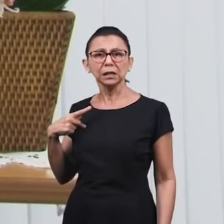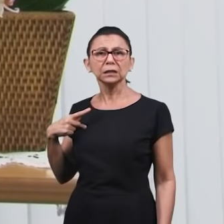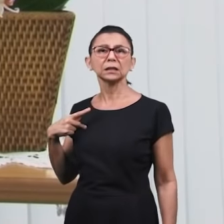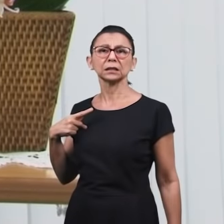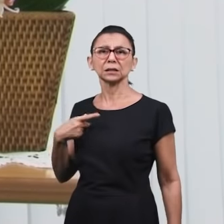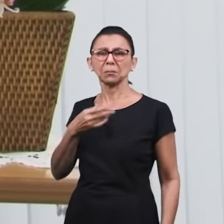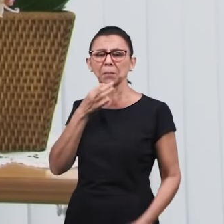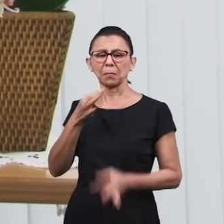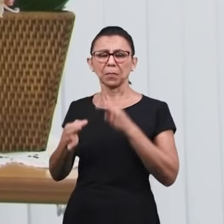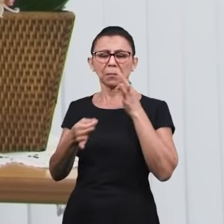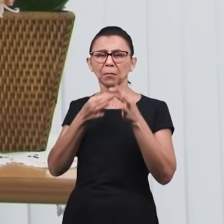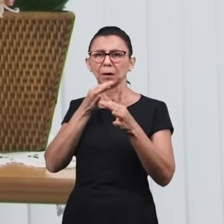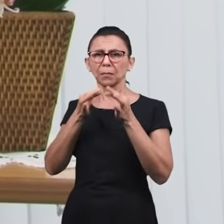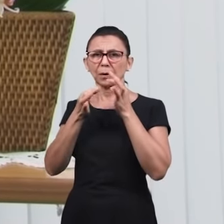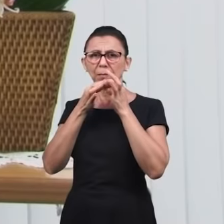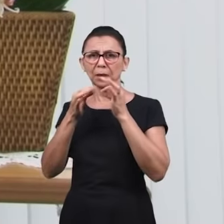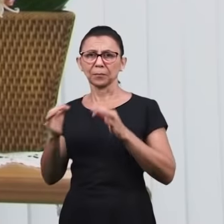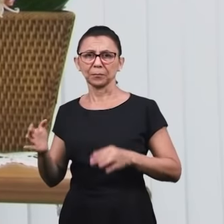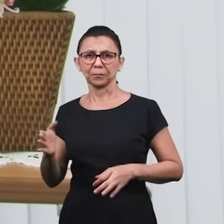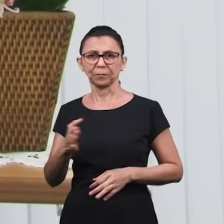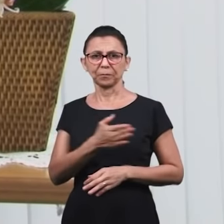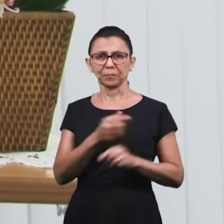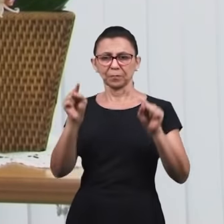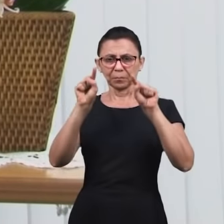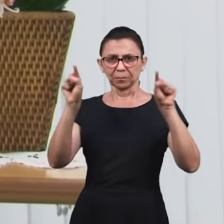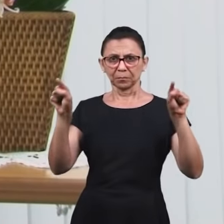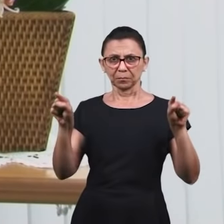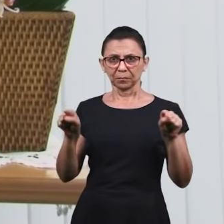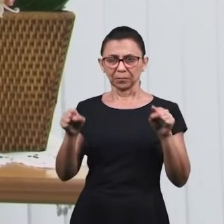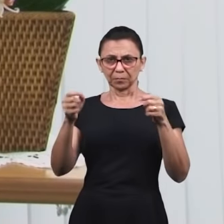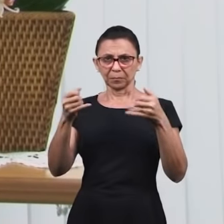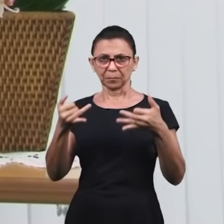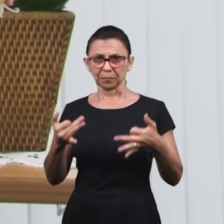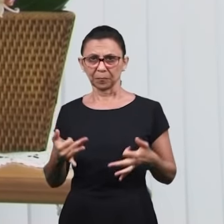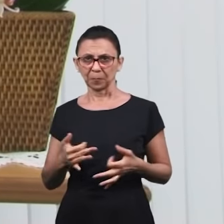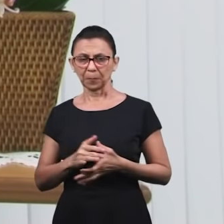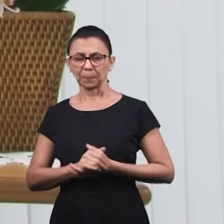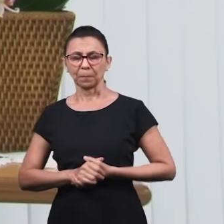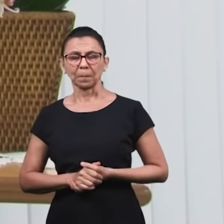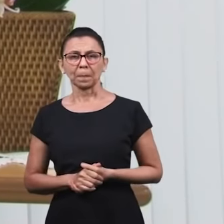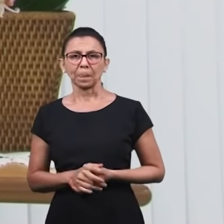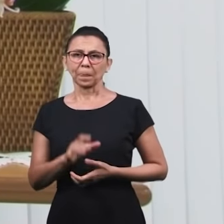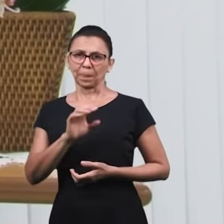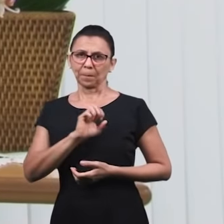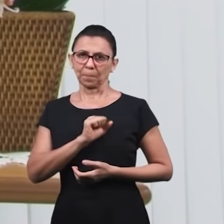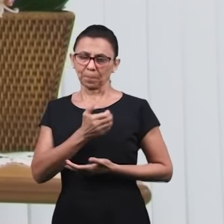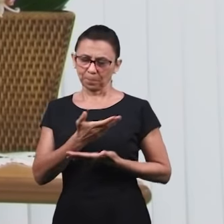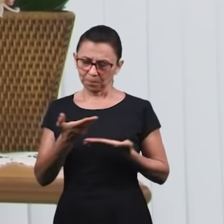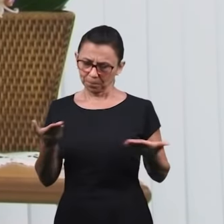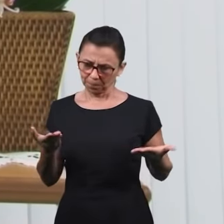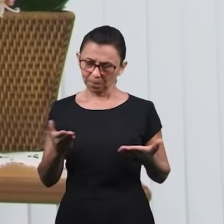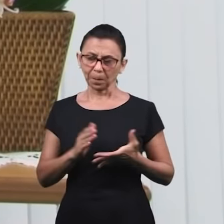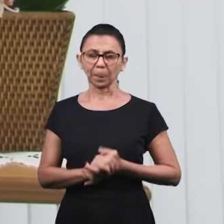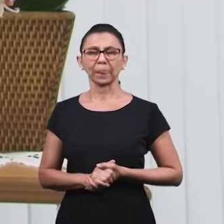o homem na sua razão e nos seus argumentos. E eu aqui faço uma pausa para dizer uma coisa para os irmãos. Meus